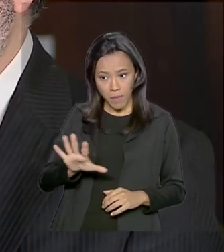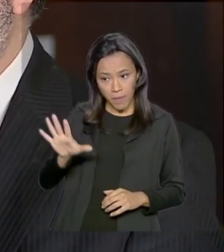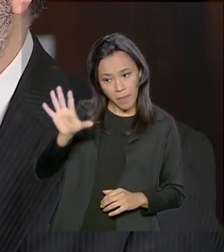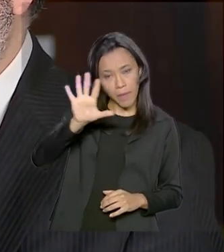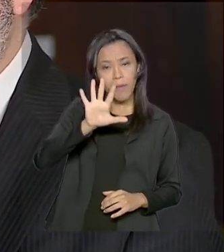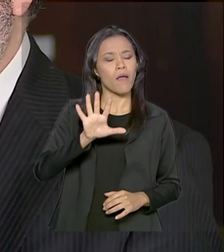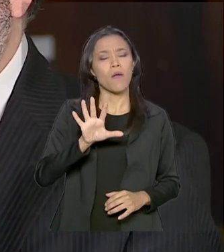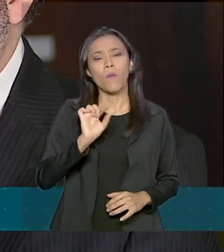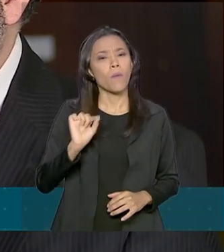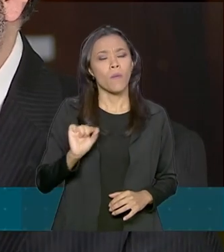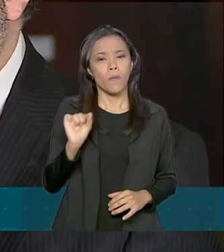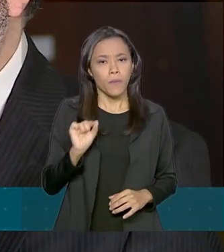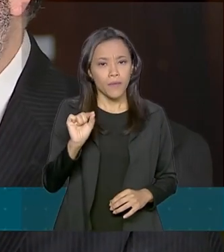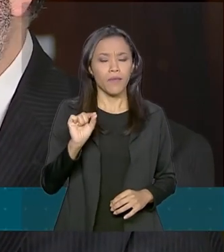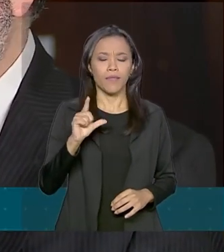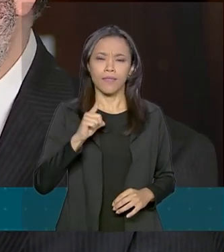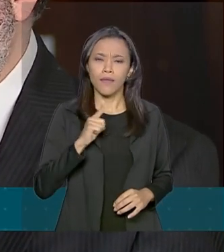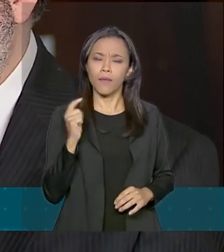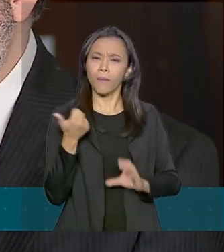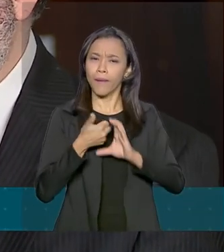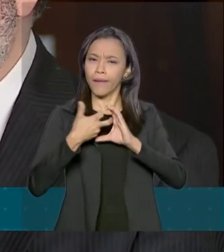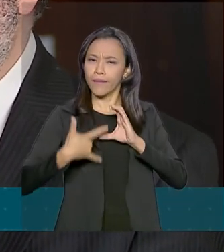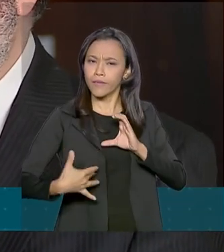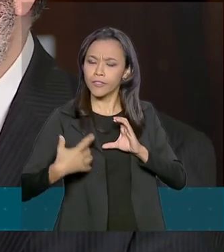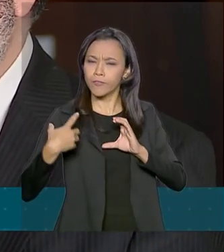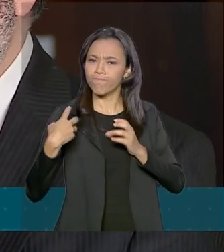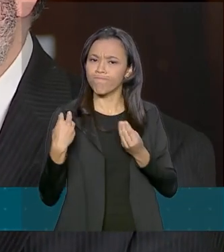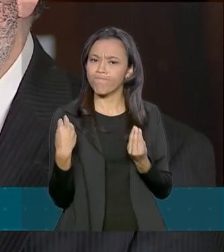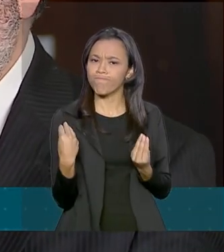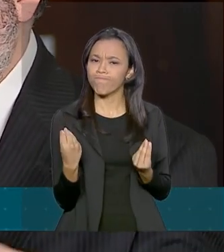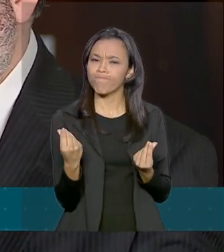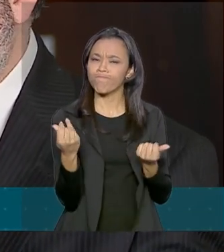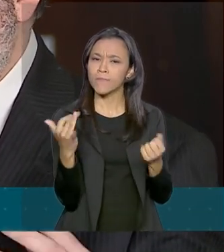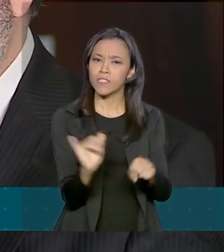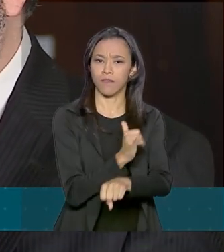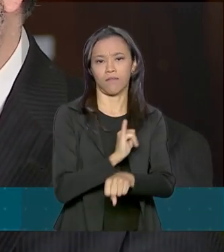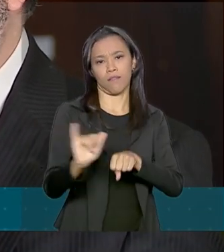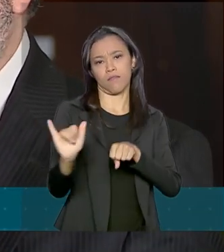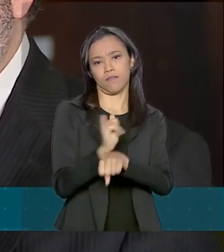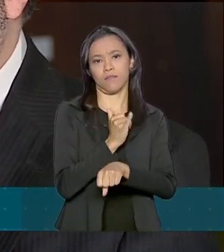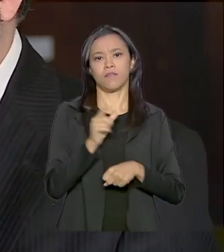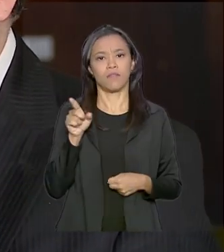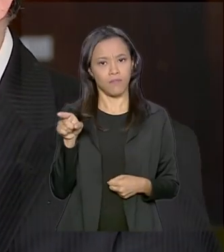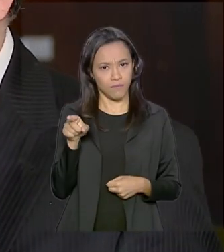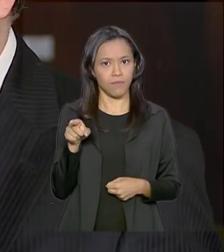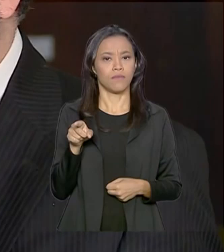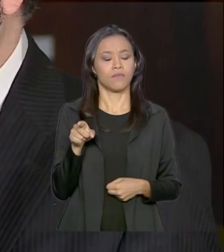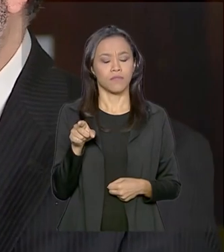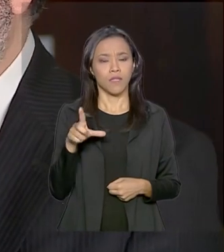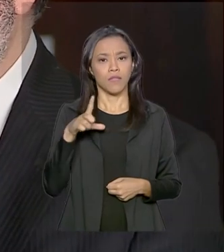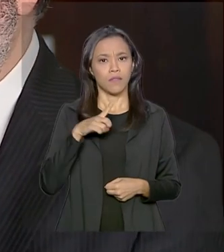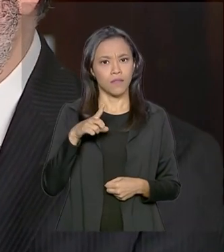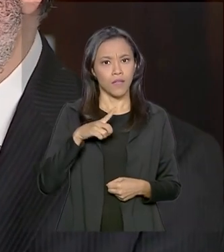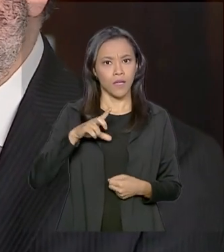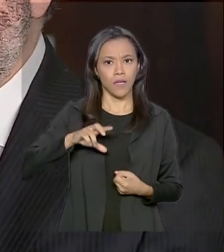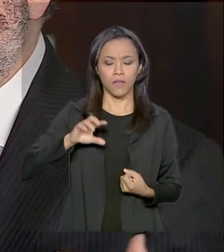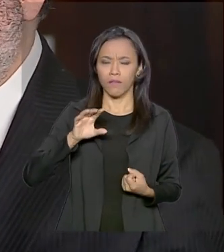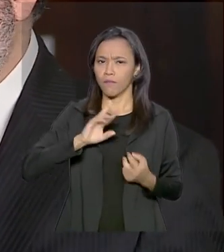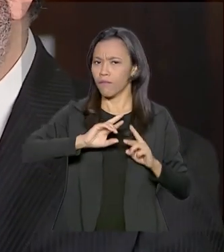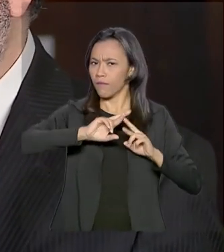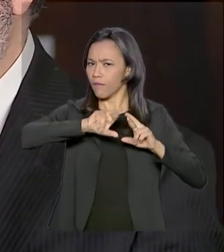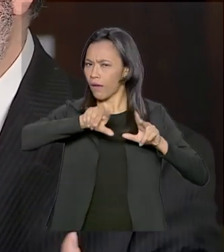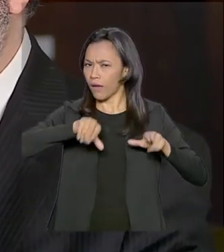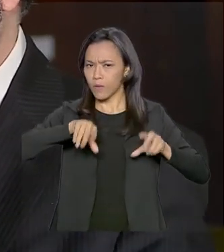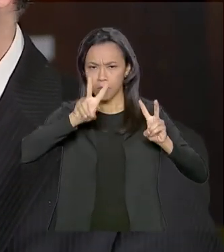que tem uma característica realmente estratégica, porque ela não é simplesmente pontual, ela cobre todo o espectro de temas aí,